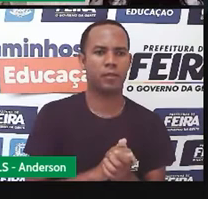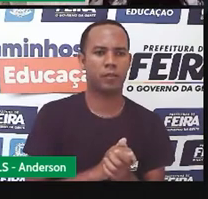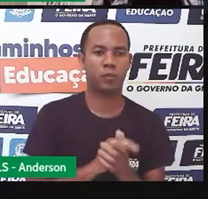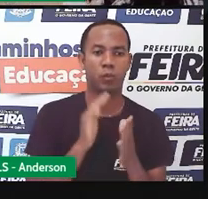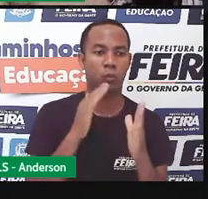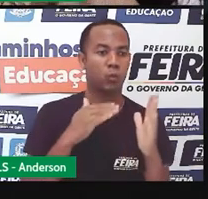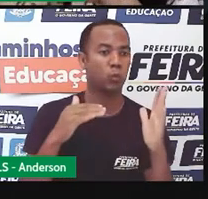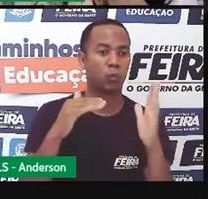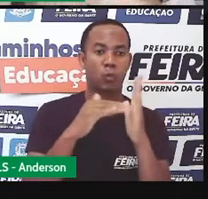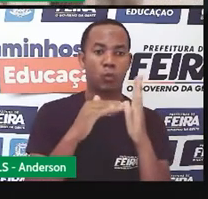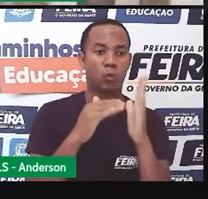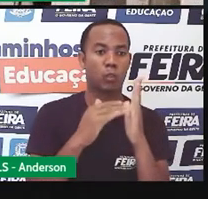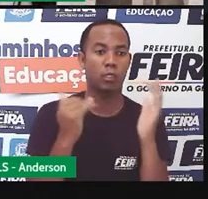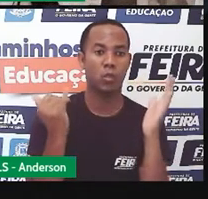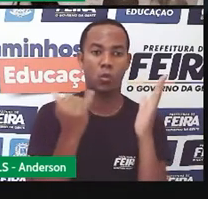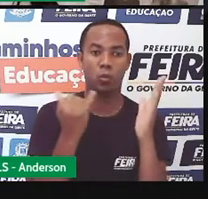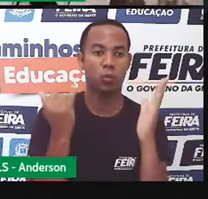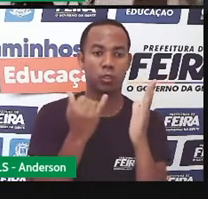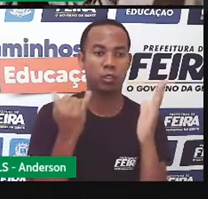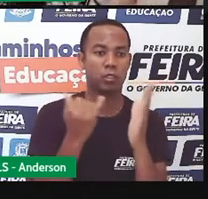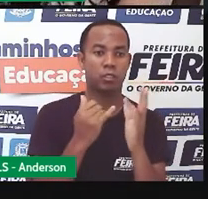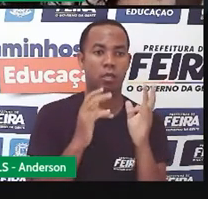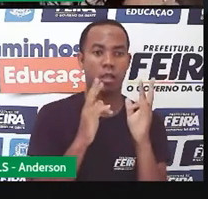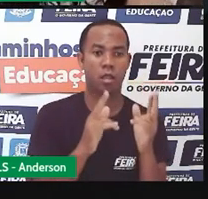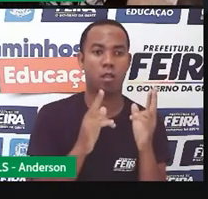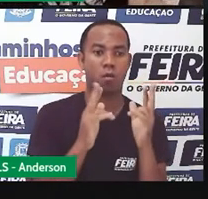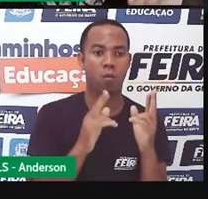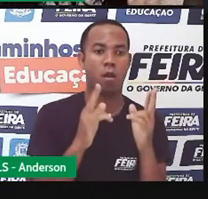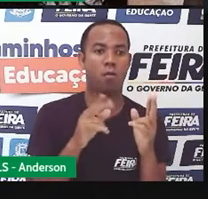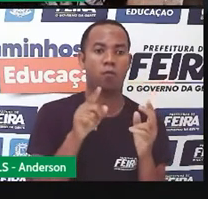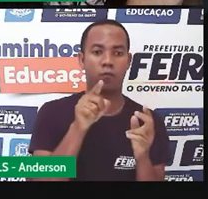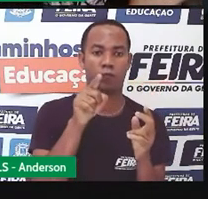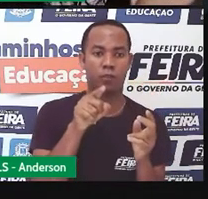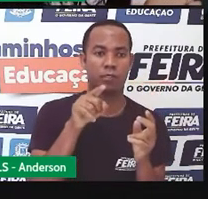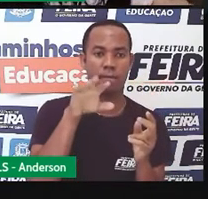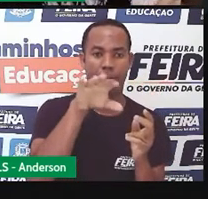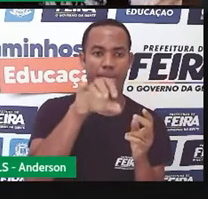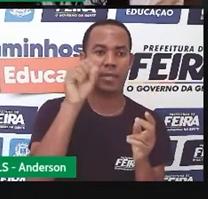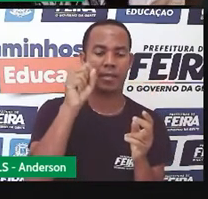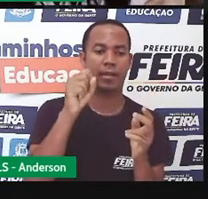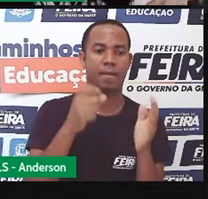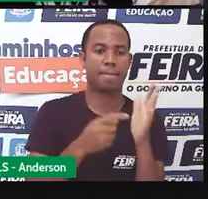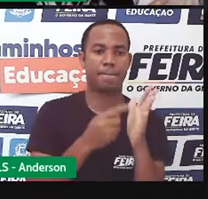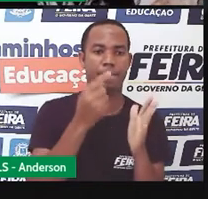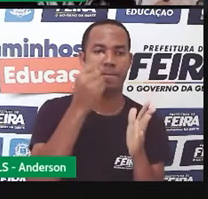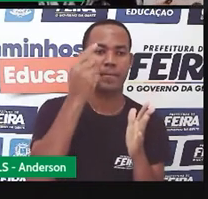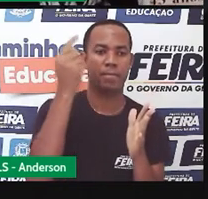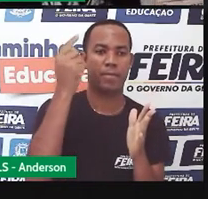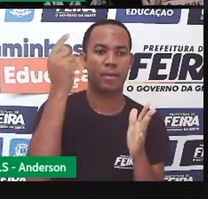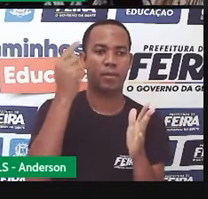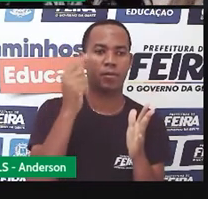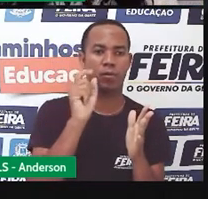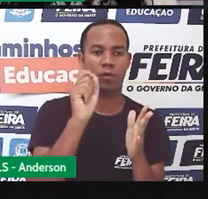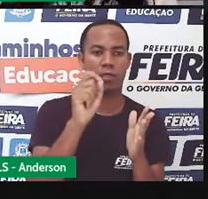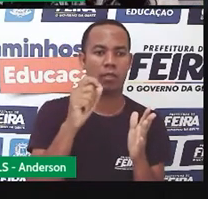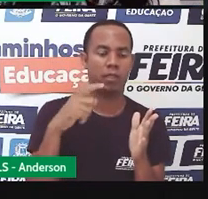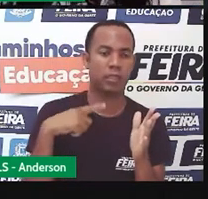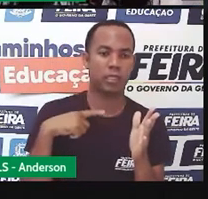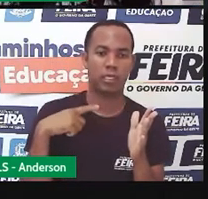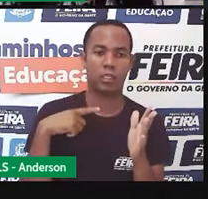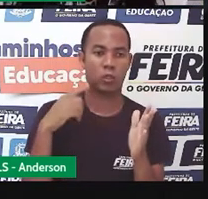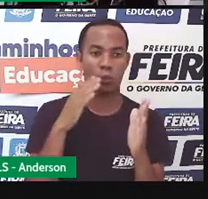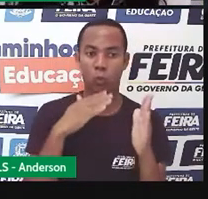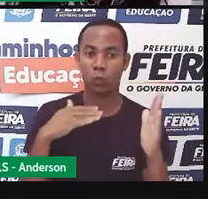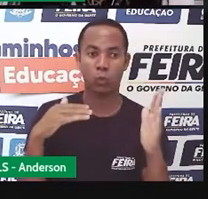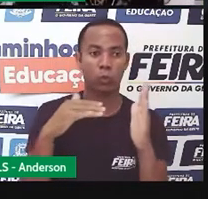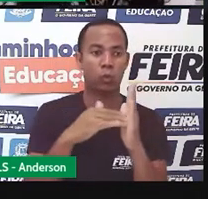todas as notícias, como essa que você pegar, esse primeiro parágrafo, estará todas